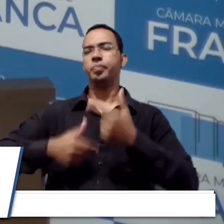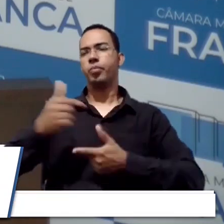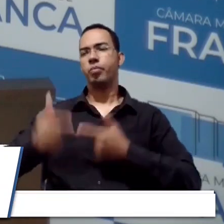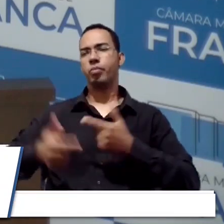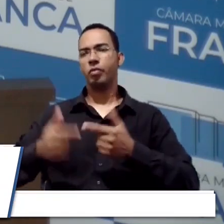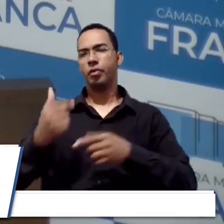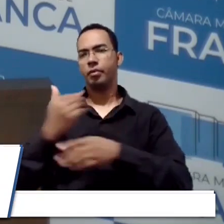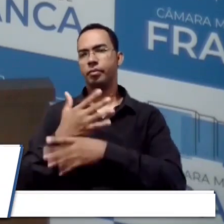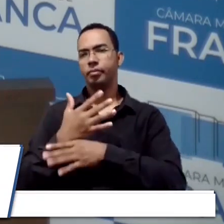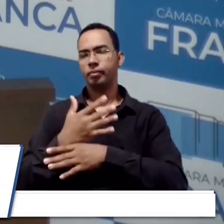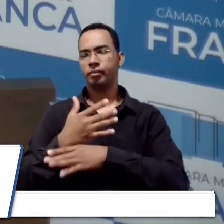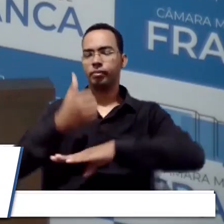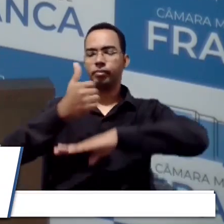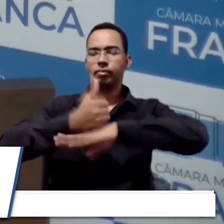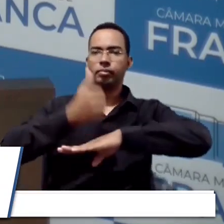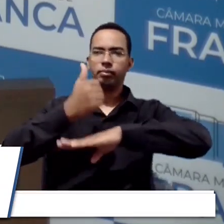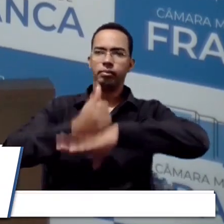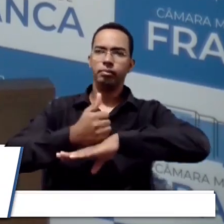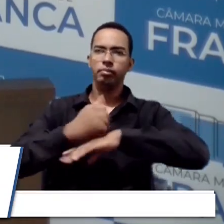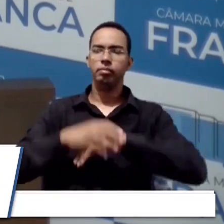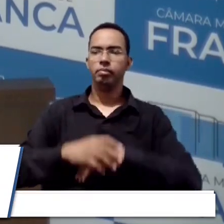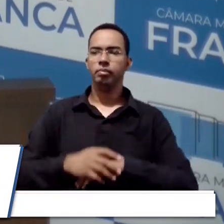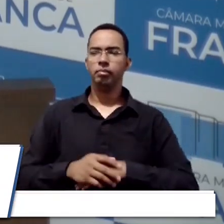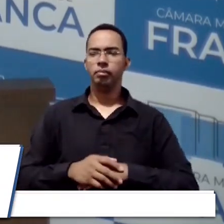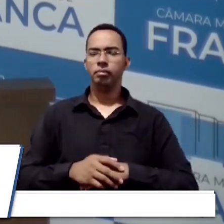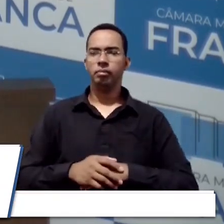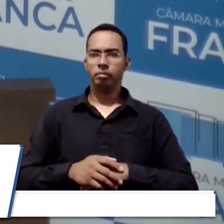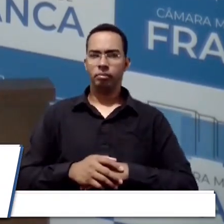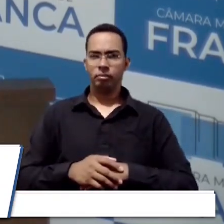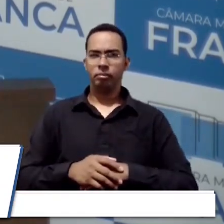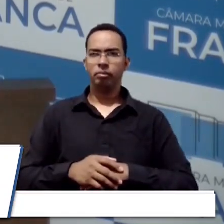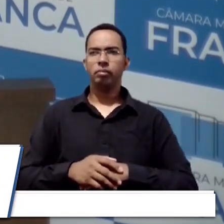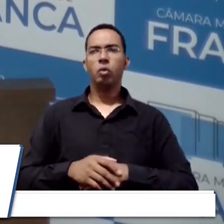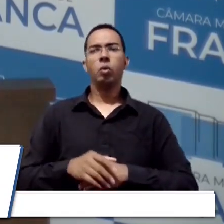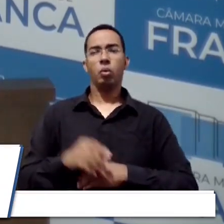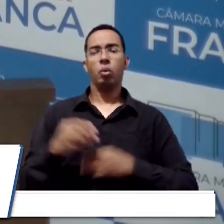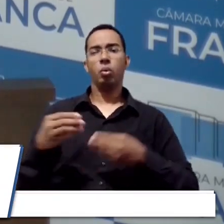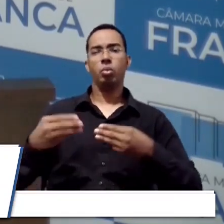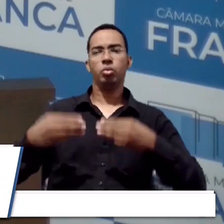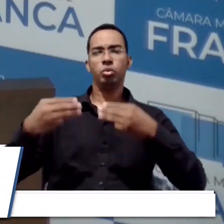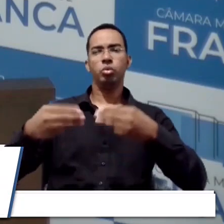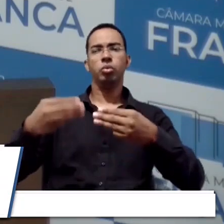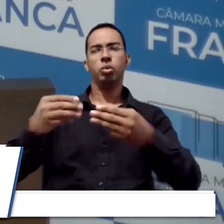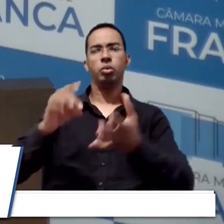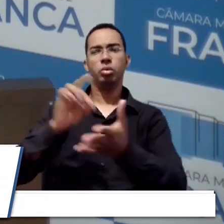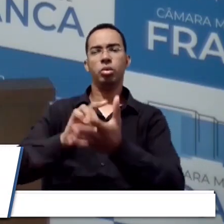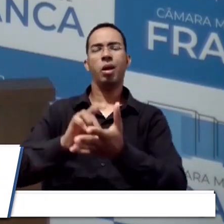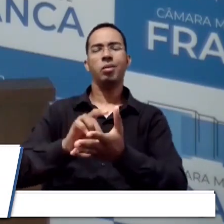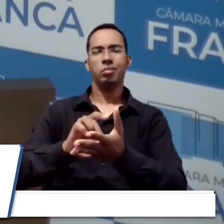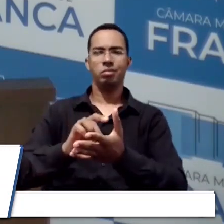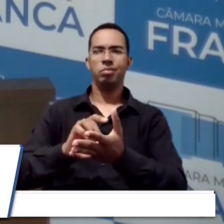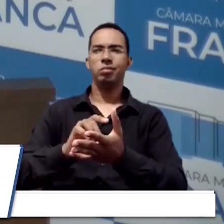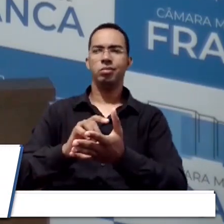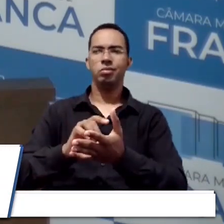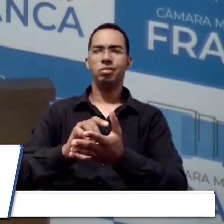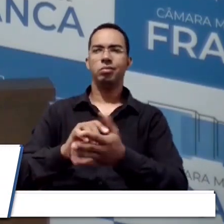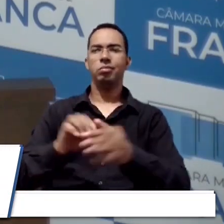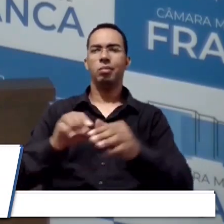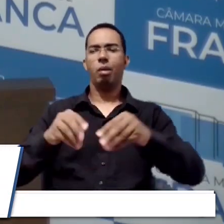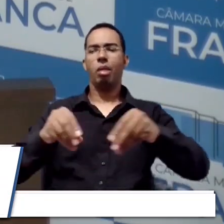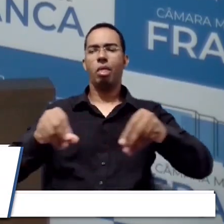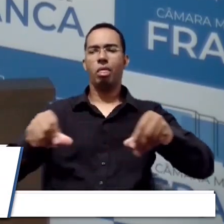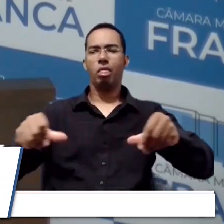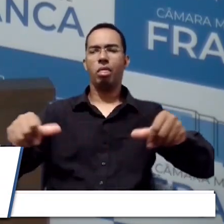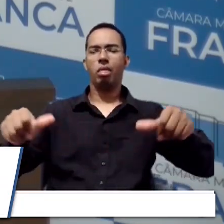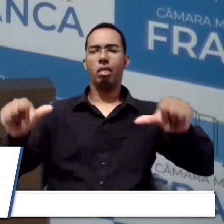Cidade de Franca. E o ministro colocou que realmente ele pegou uma terra arrasada no